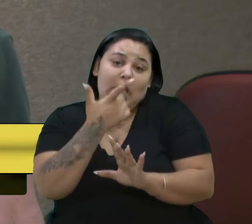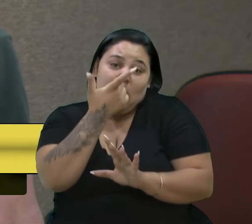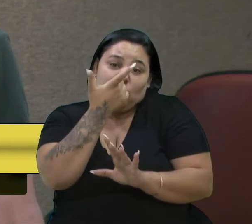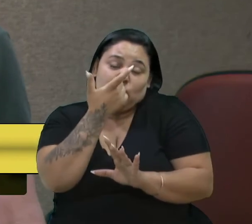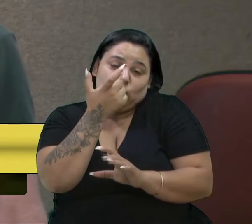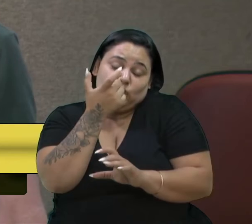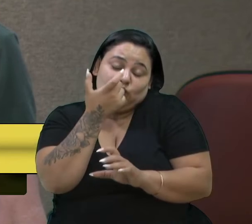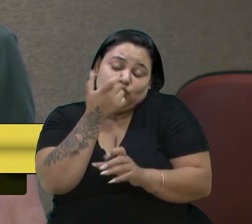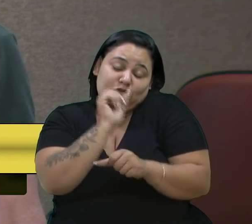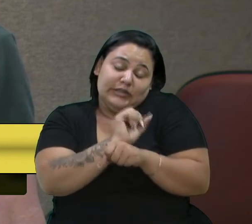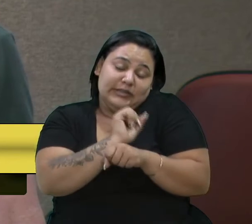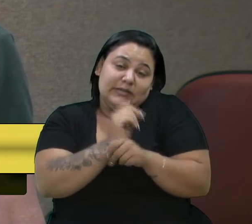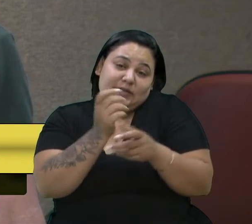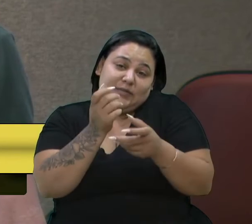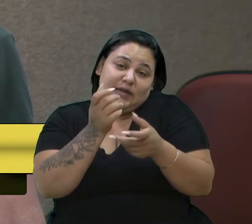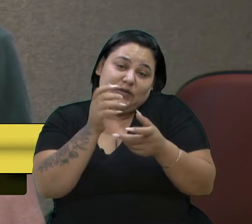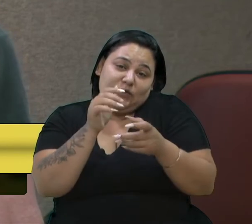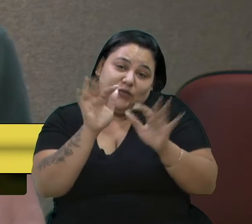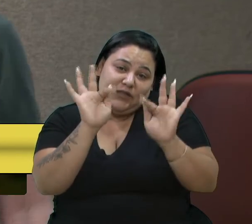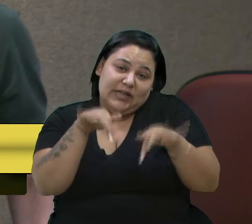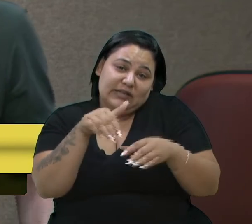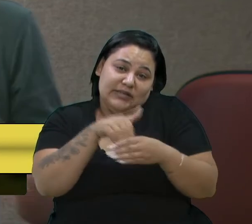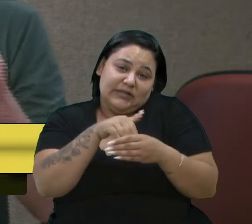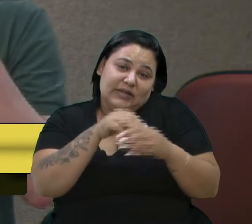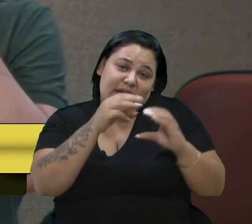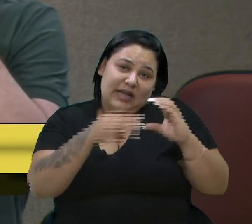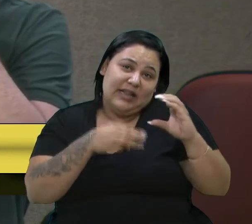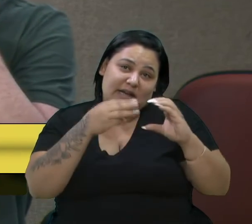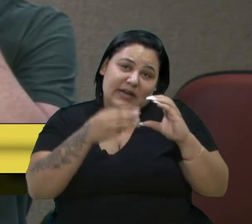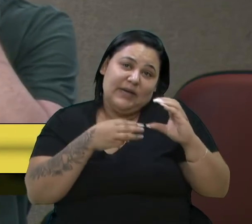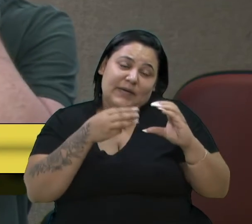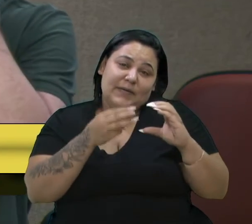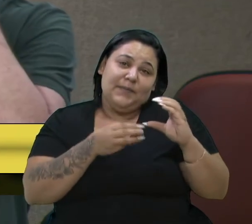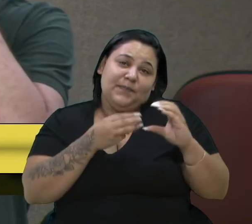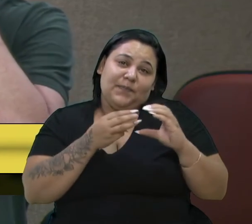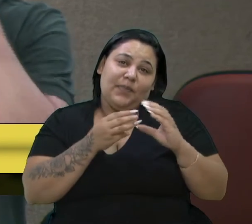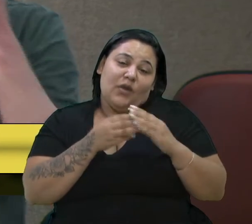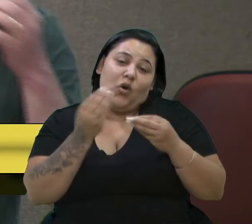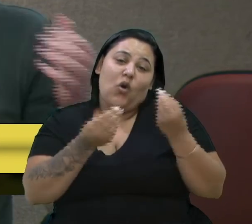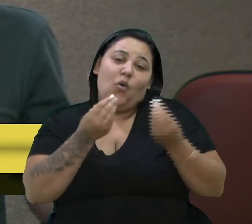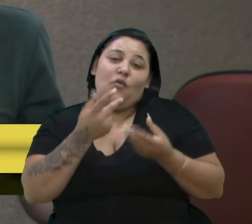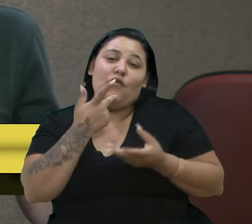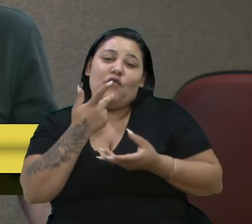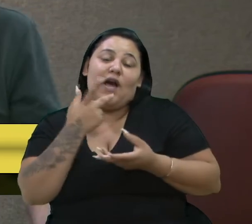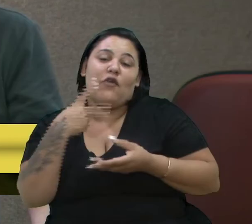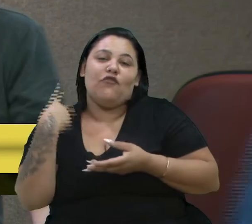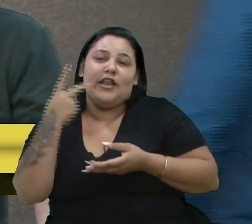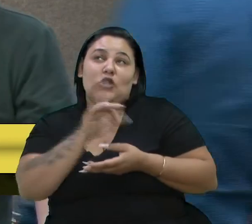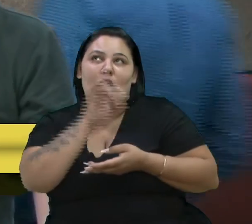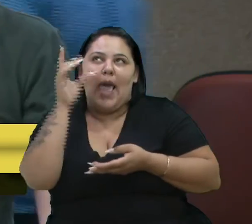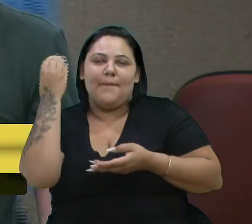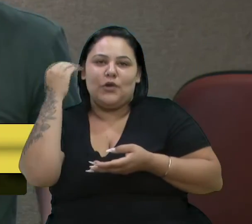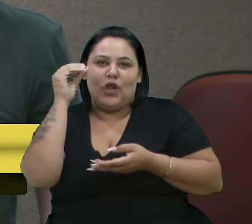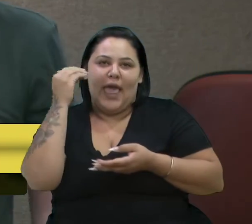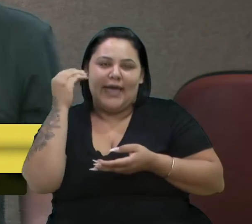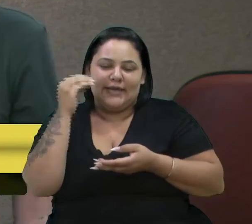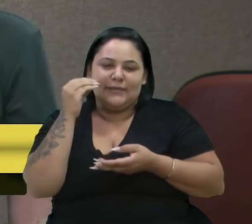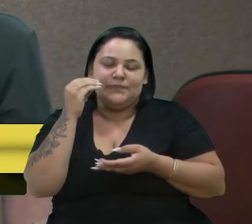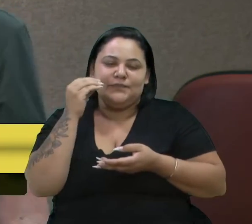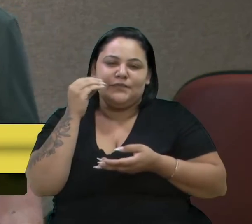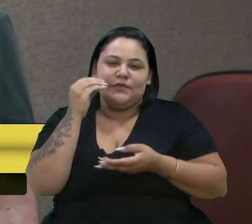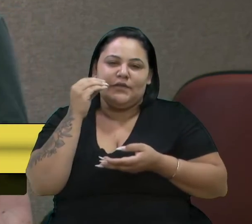se possível, tendo um saldo negativo, como fala o vereador do Novo, lá em Porto Alegre, o Camosato, que ele tem um saldo negativo. Ele